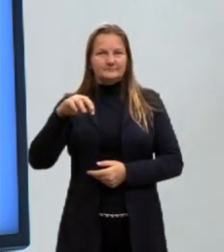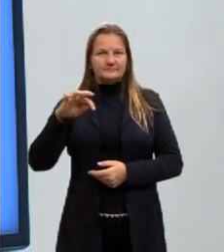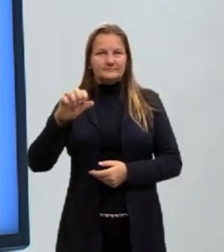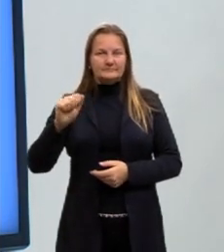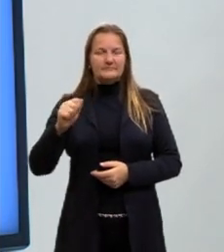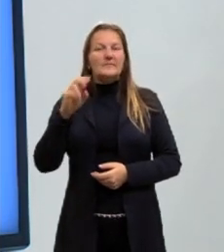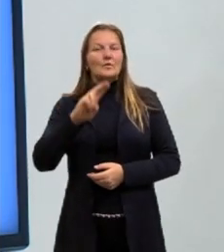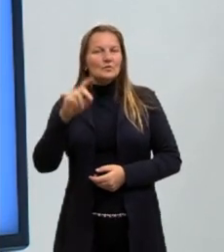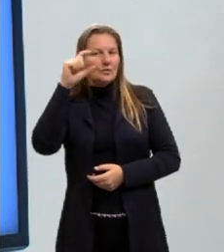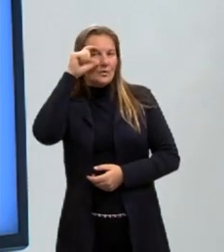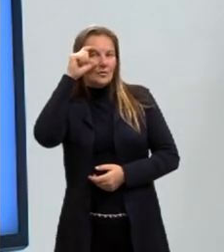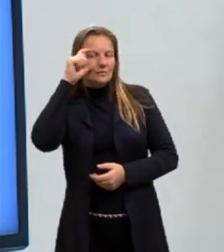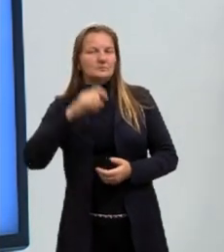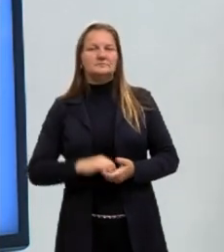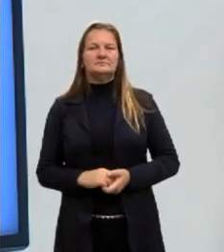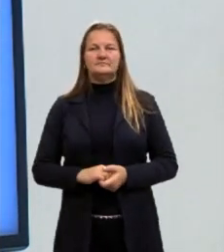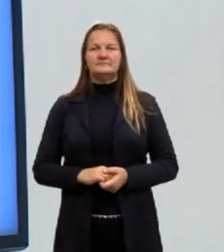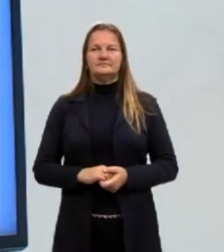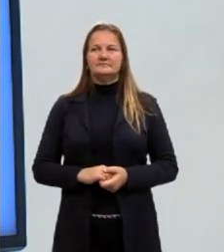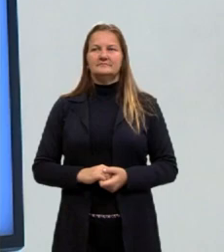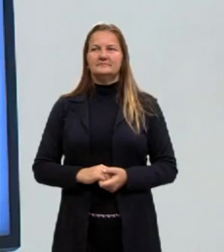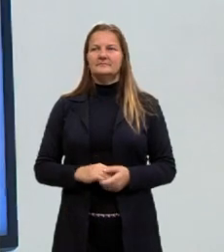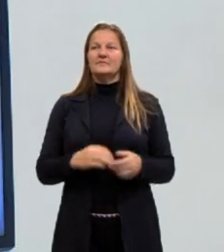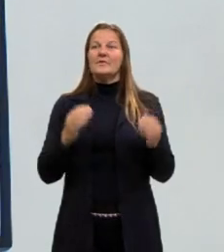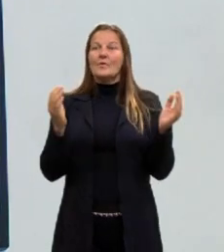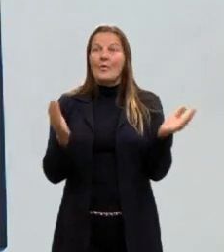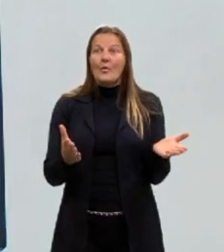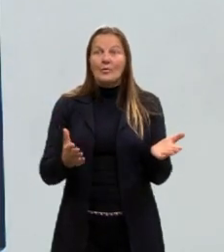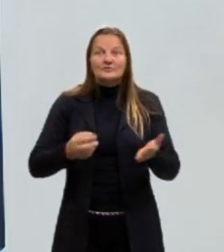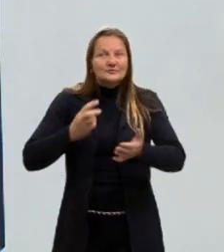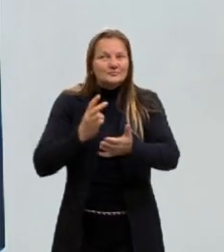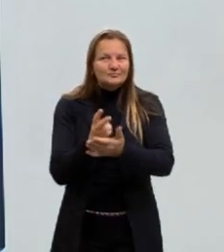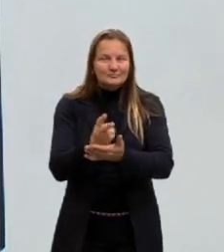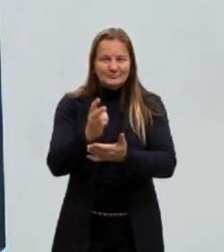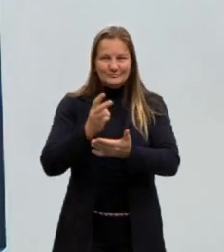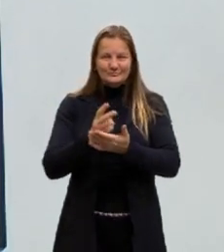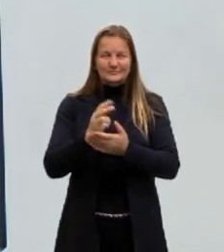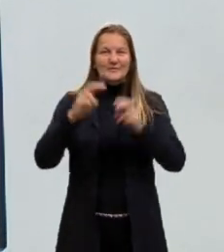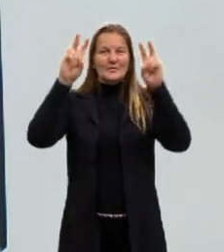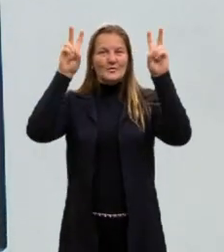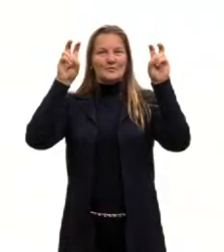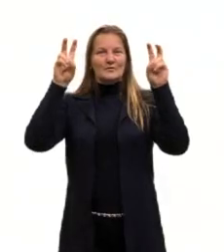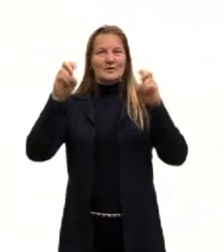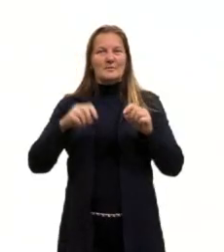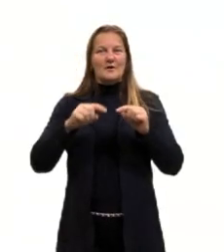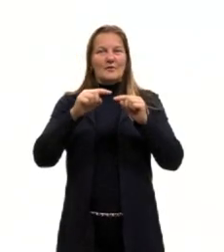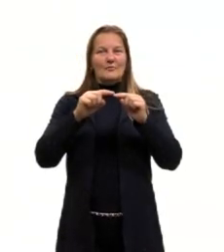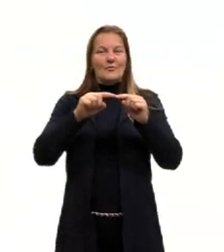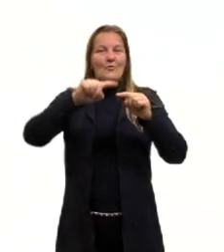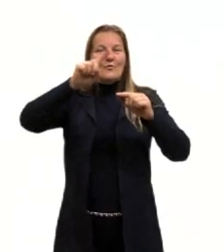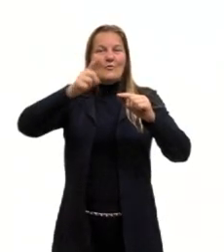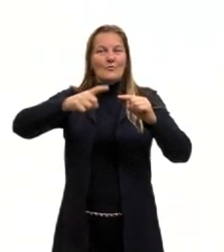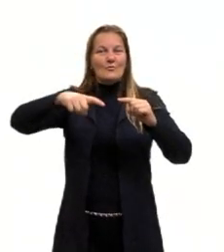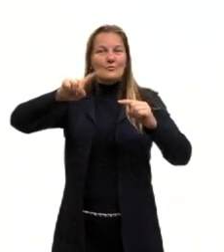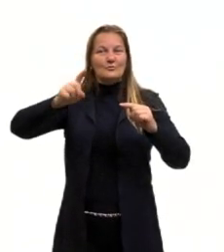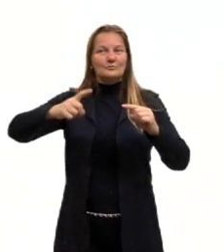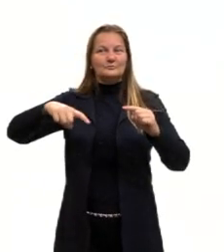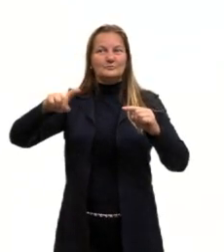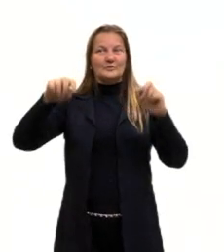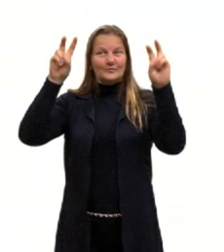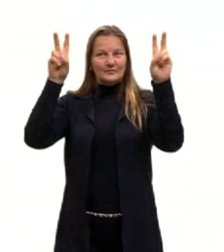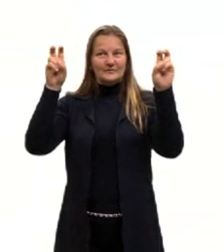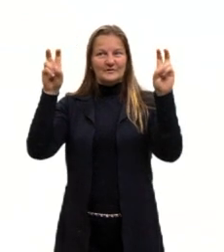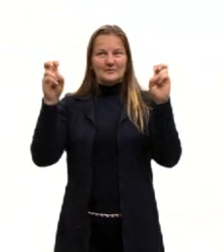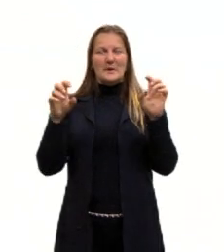uso óculos. Então pessoal, hoje a gente vai seguir com a nossa temática de ondulatória, de uma forma um pouco mais